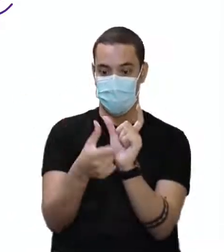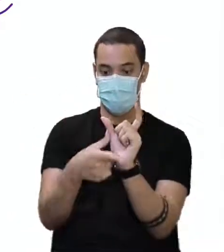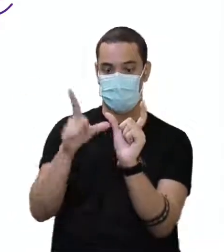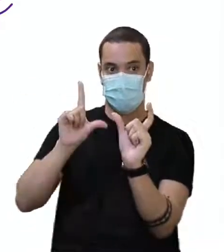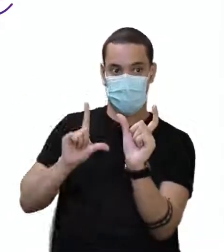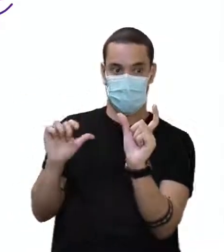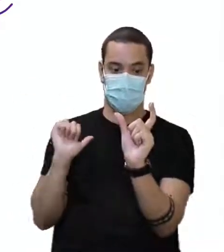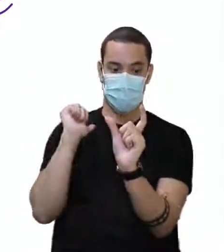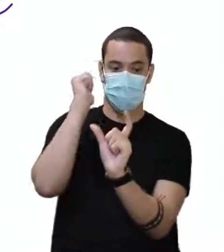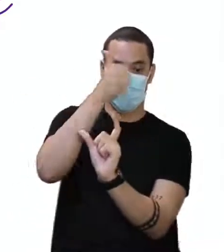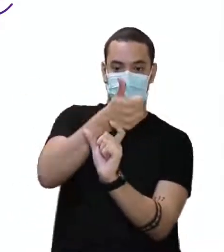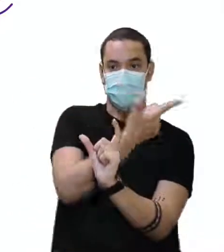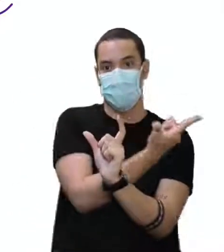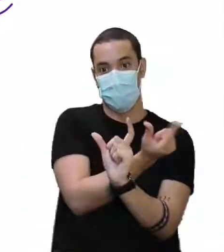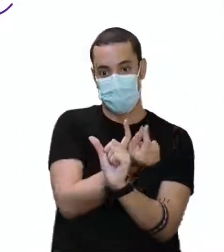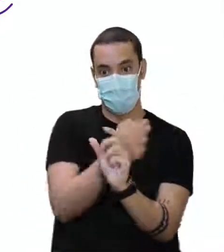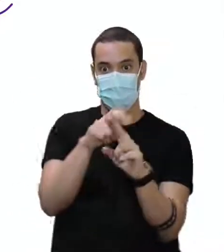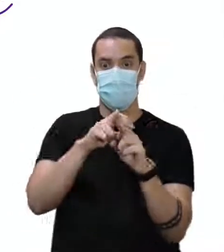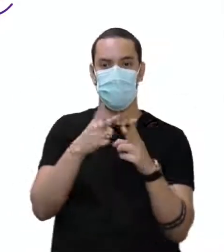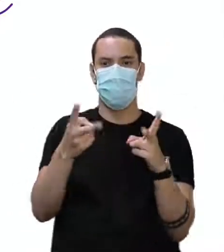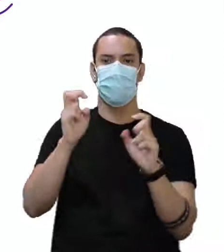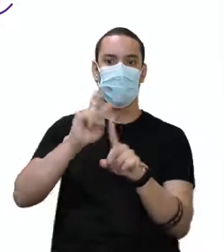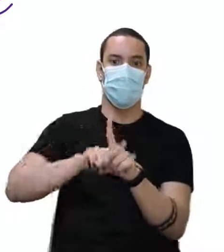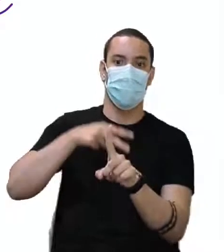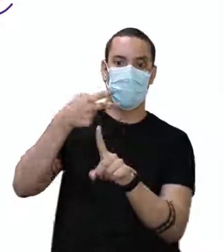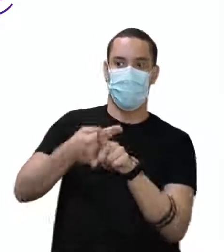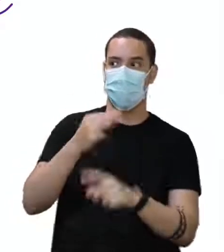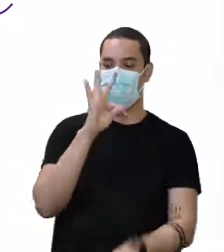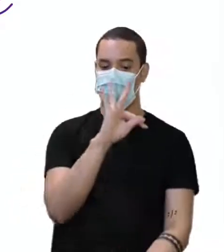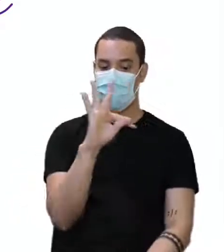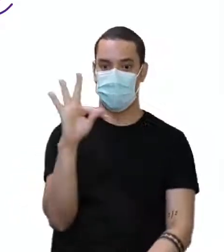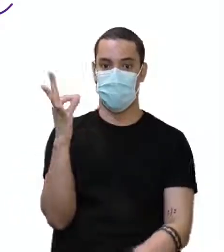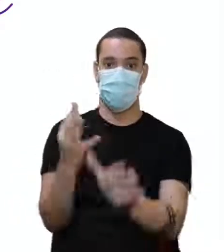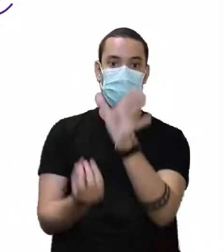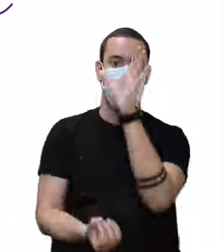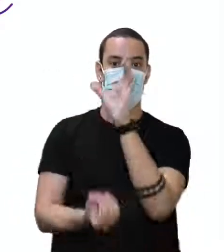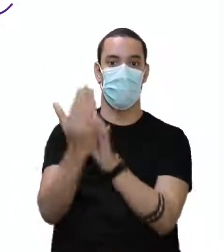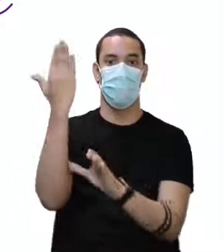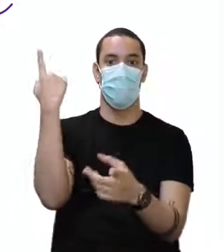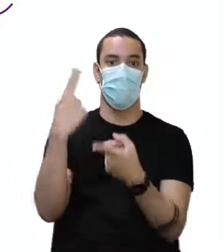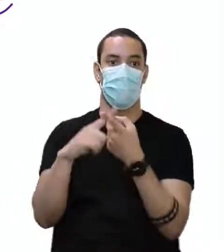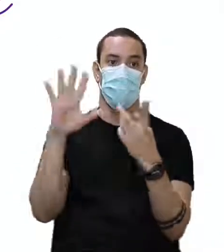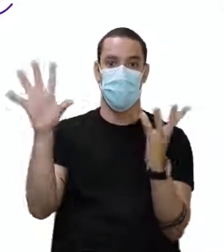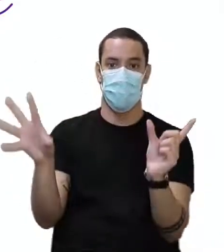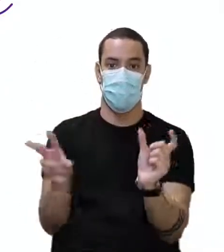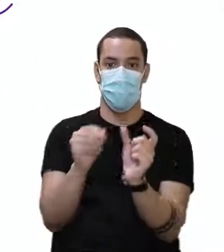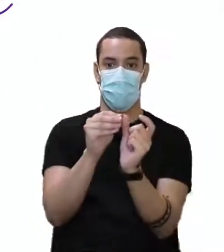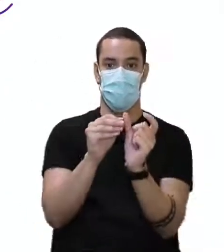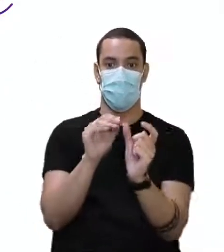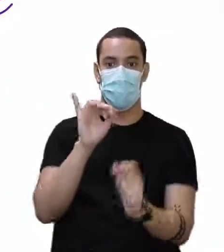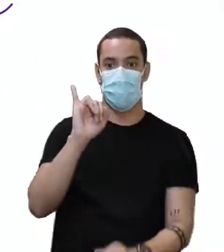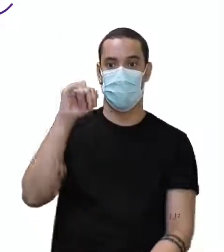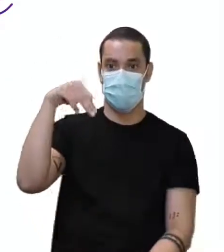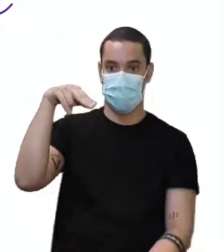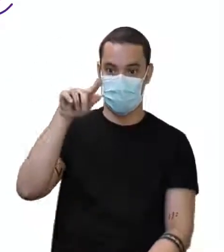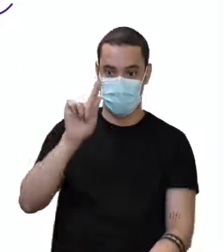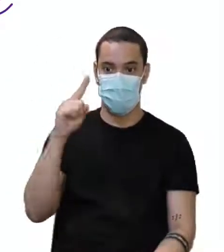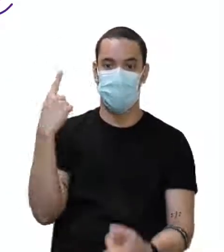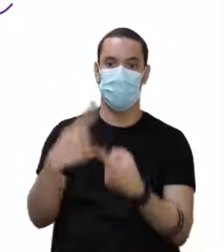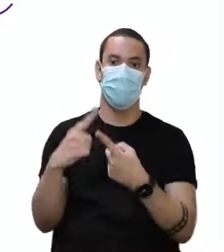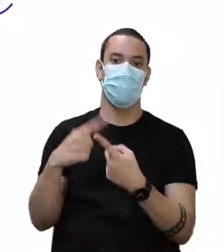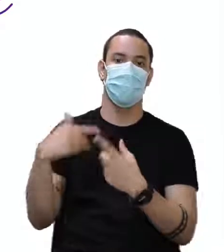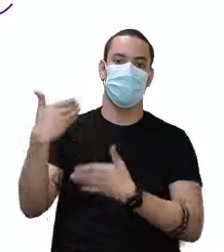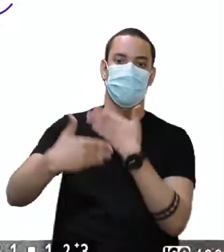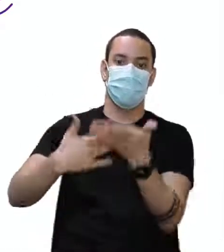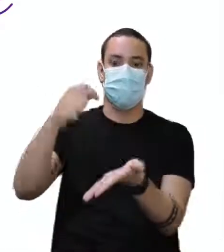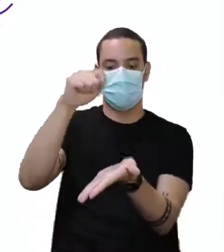-G. Então perceba que eu dobrei esse segundo t aqui. Ele surgiu para eu acrescentar o meu ing. E isso mais para fins